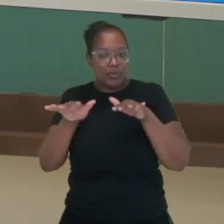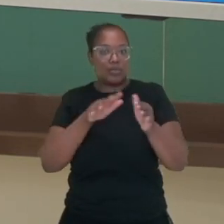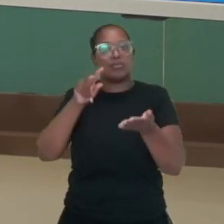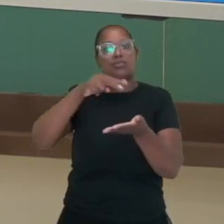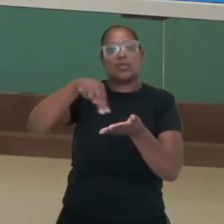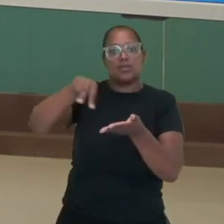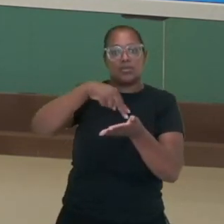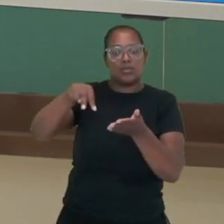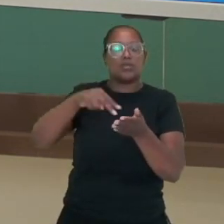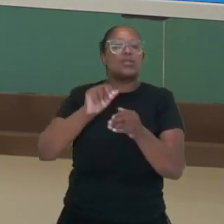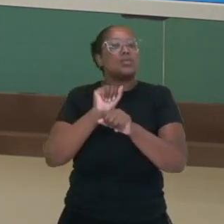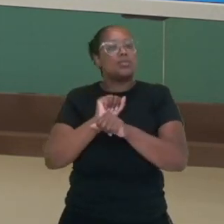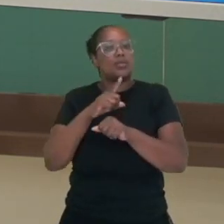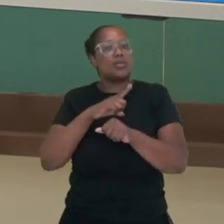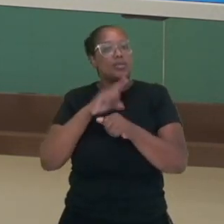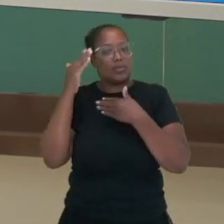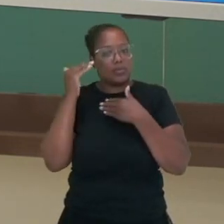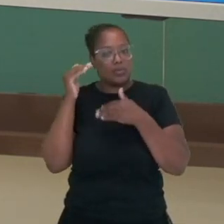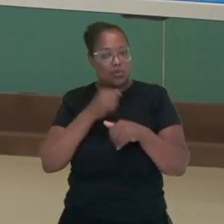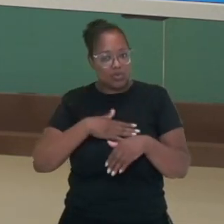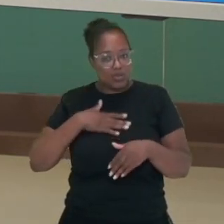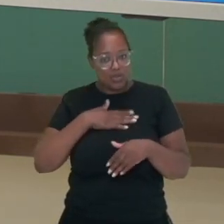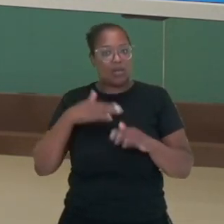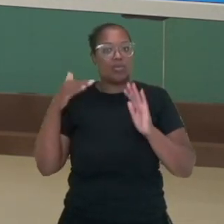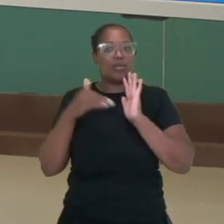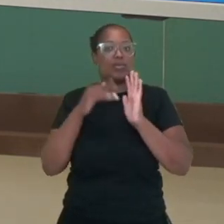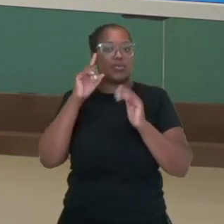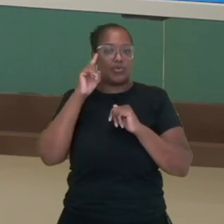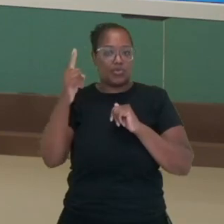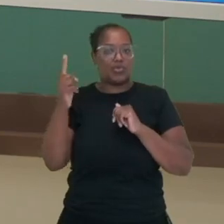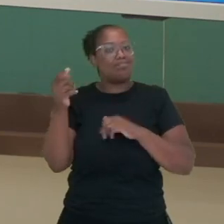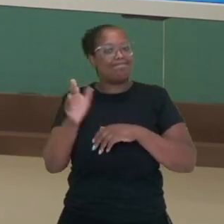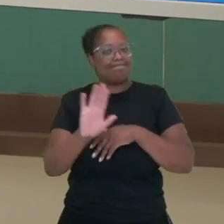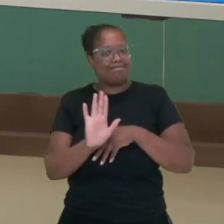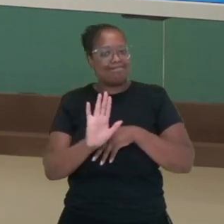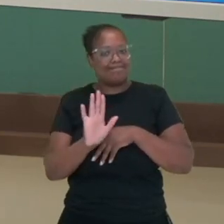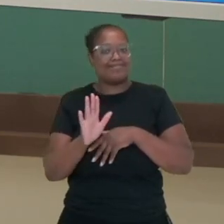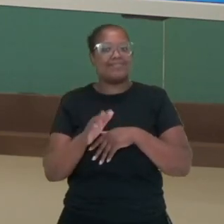dança. Espero que vocês tenham gostado. Até breve. Tchau!